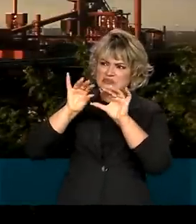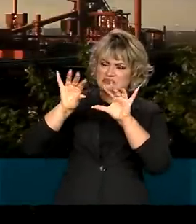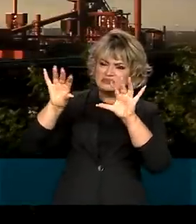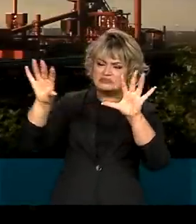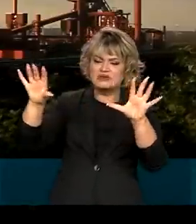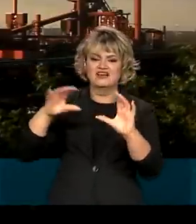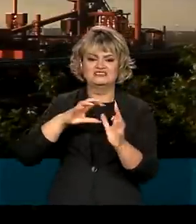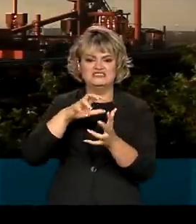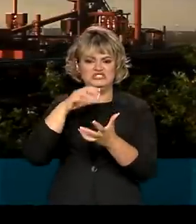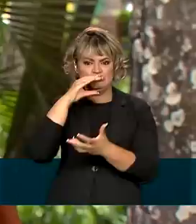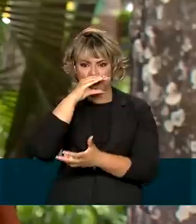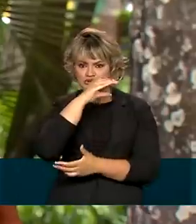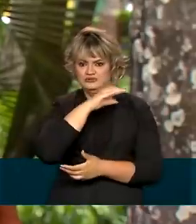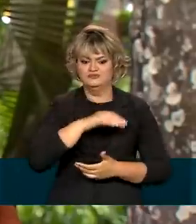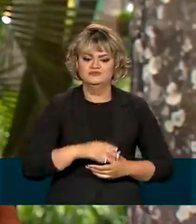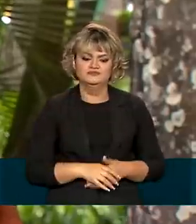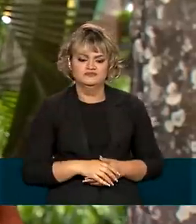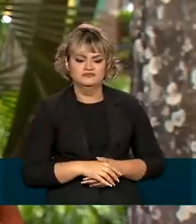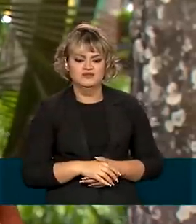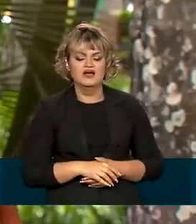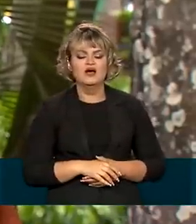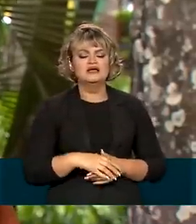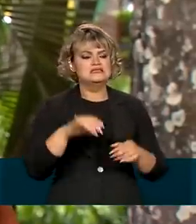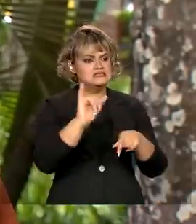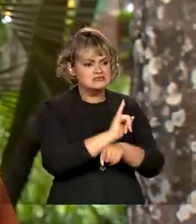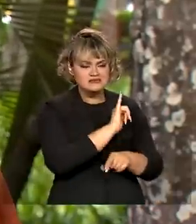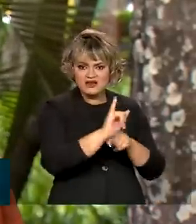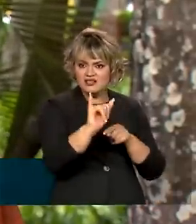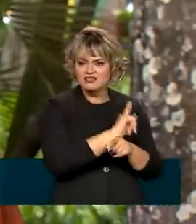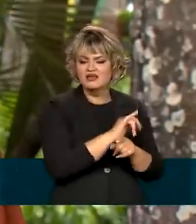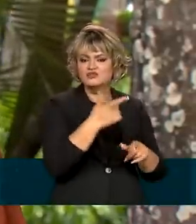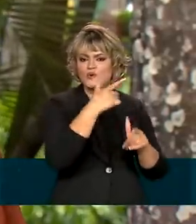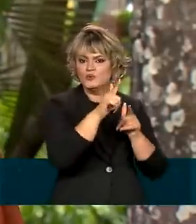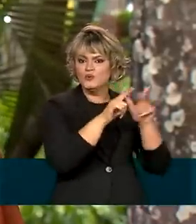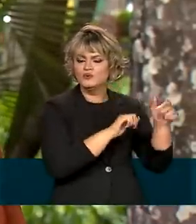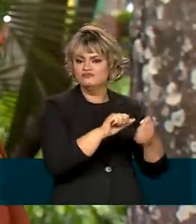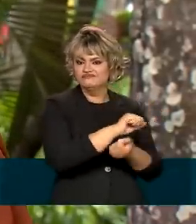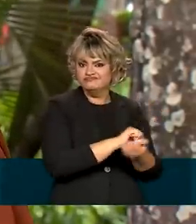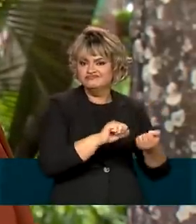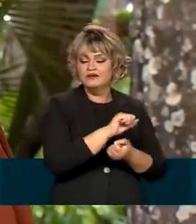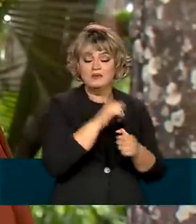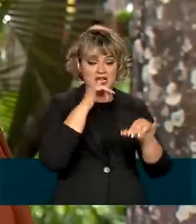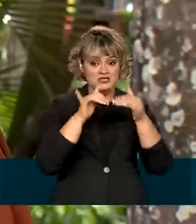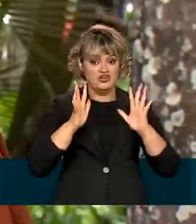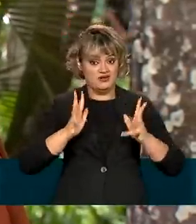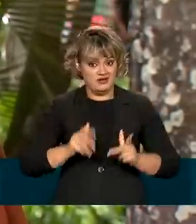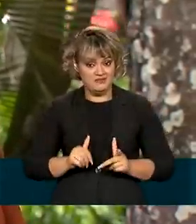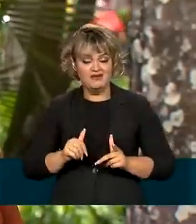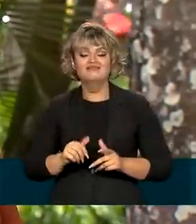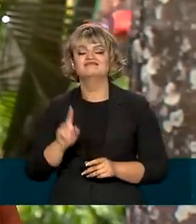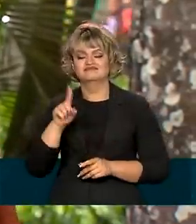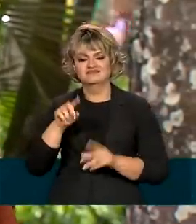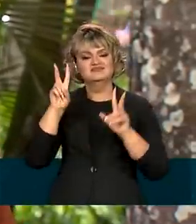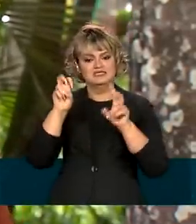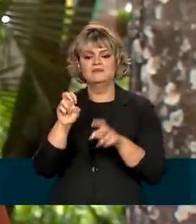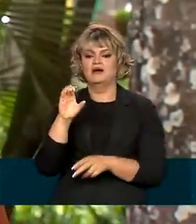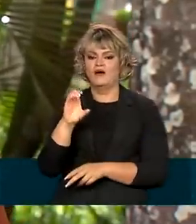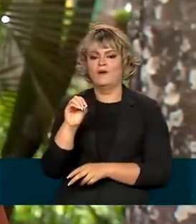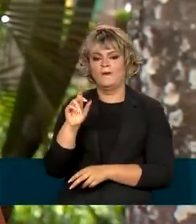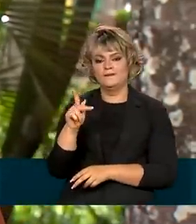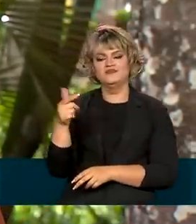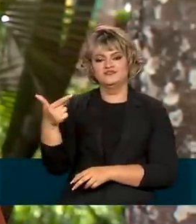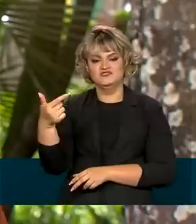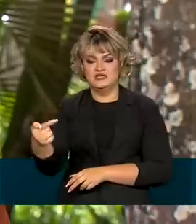gases do efeito estufa. O uso de fontes renováveis para a produção de energia limpa é um dos principais temas da COP27.